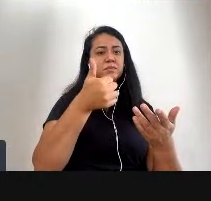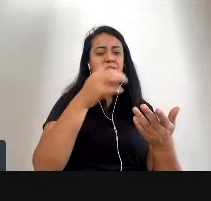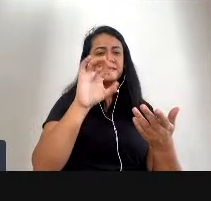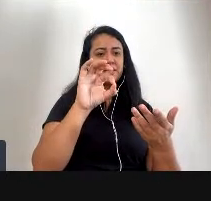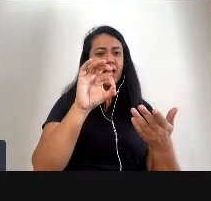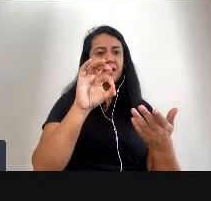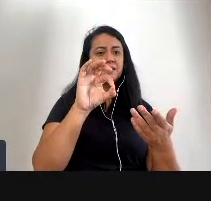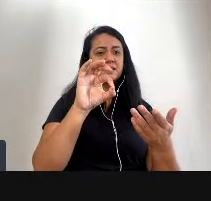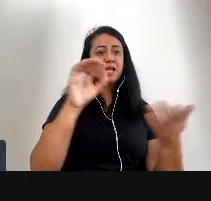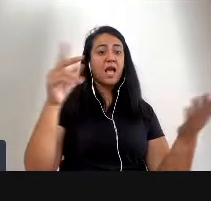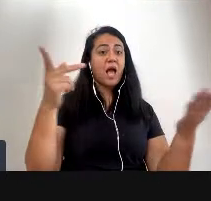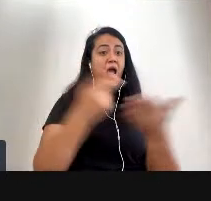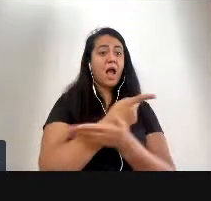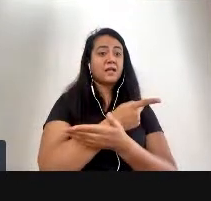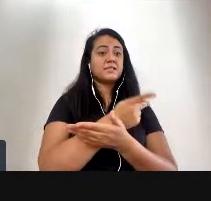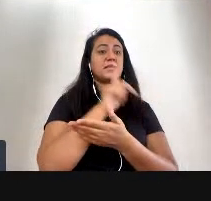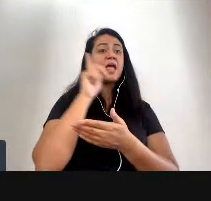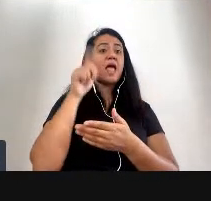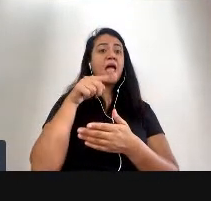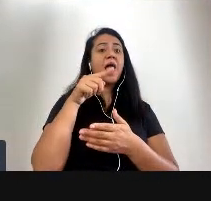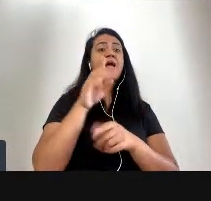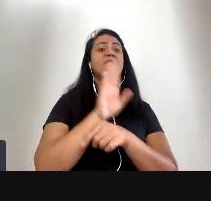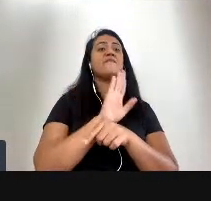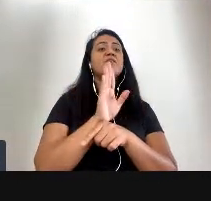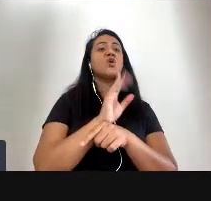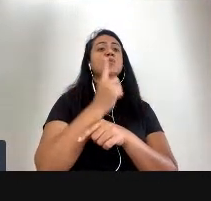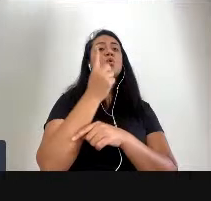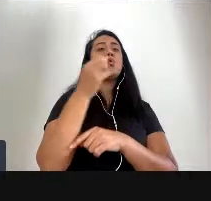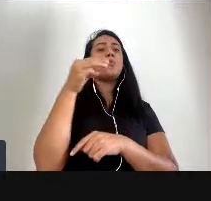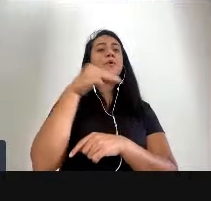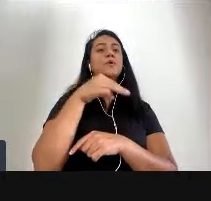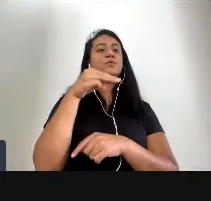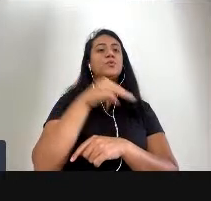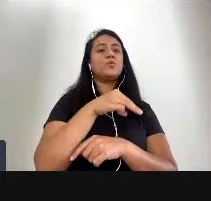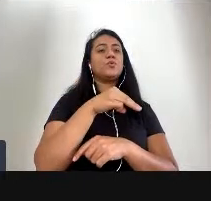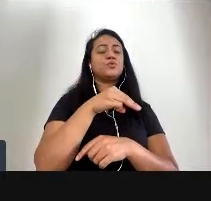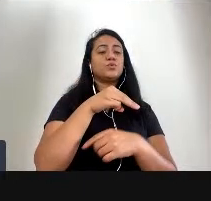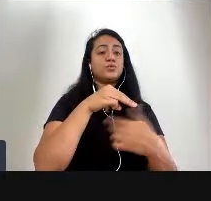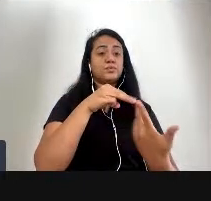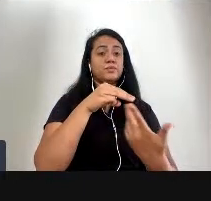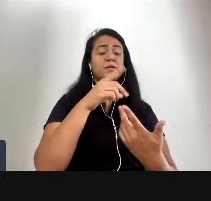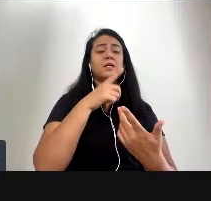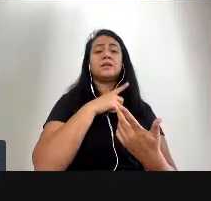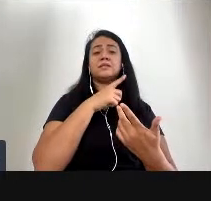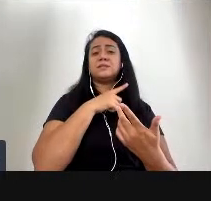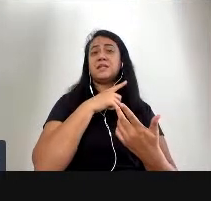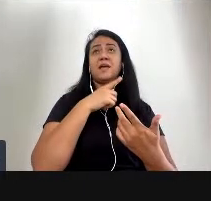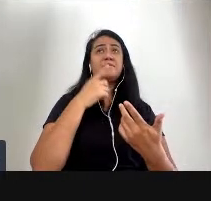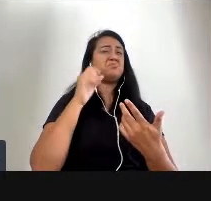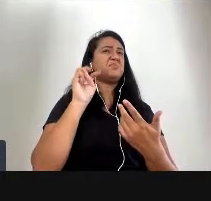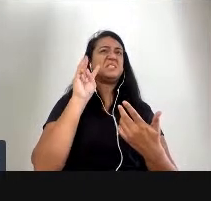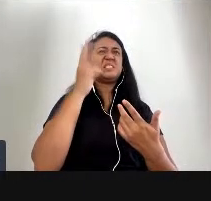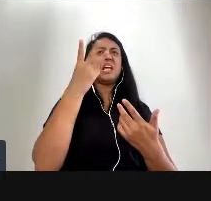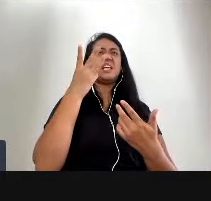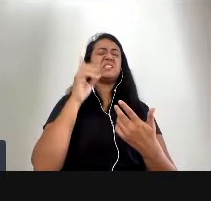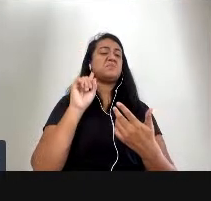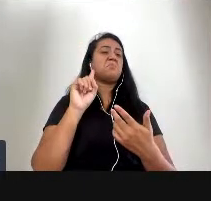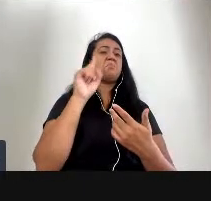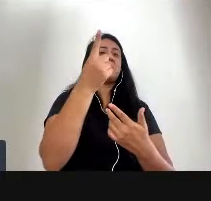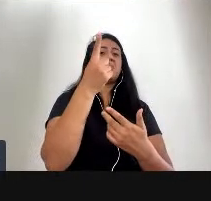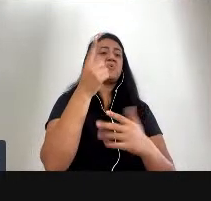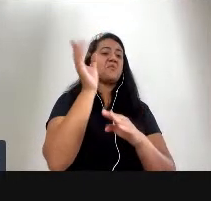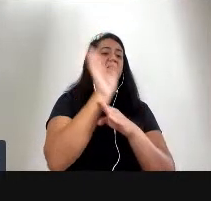de pequenos filmes de um minuto ele recebeu mais ou menos uns 13 mil filmes do mundo inteiro e